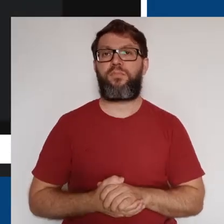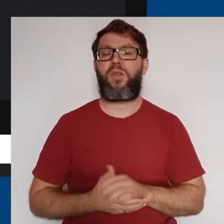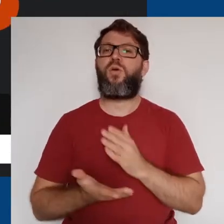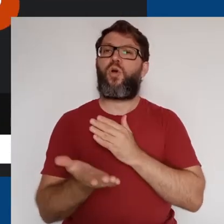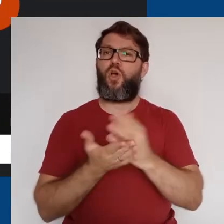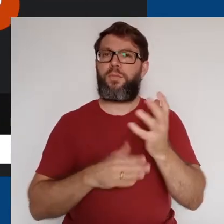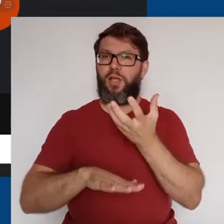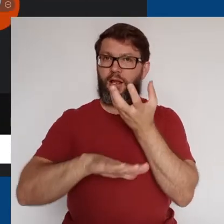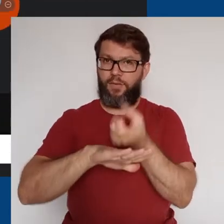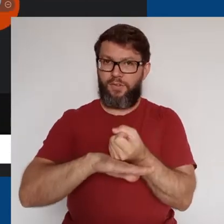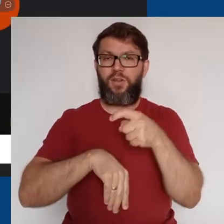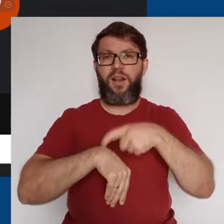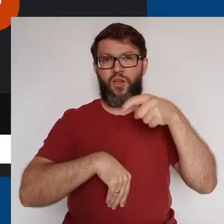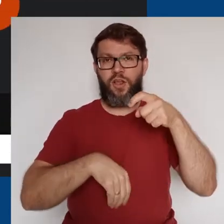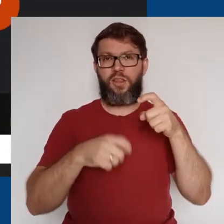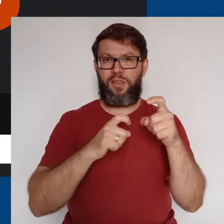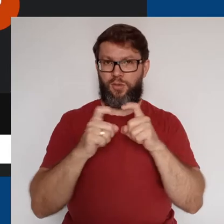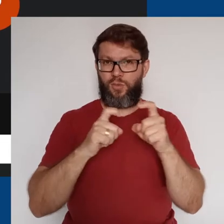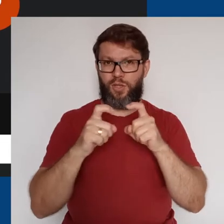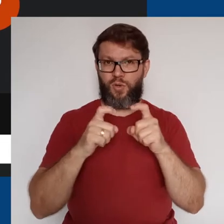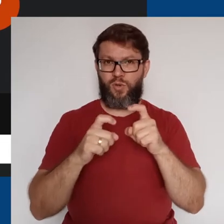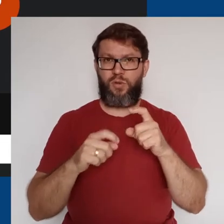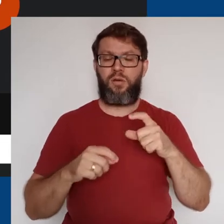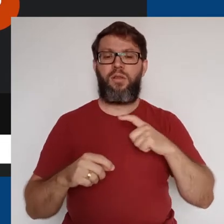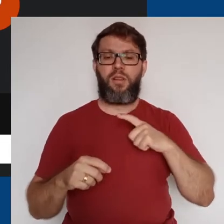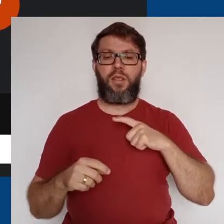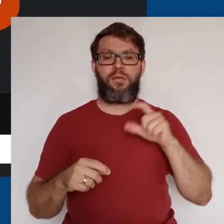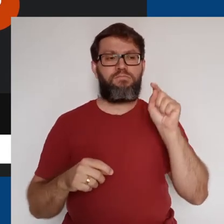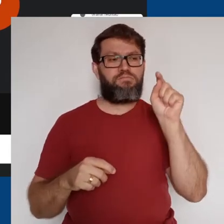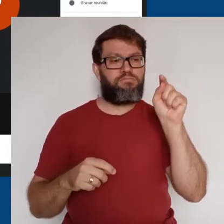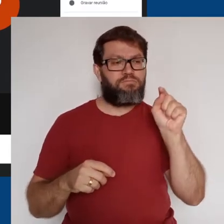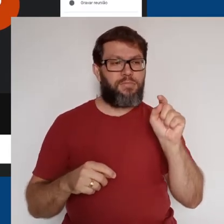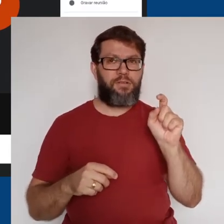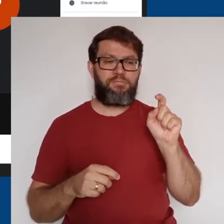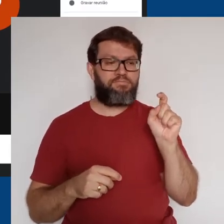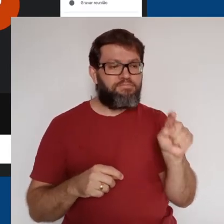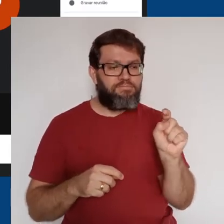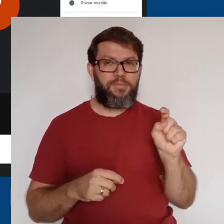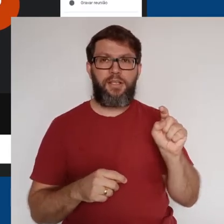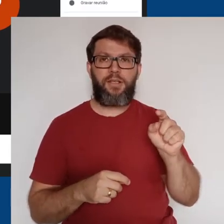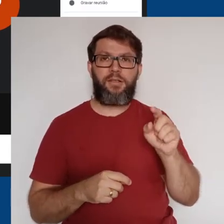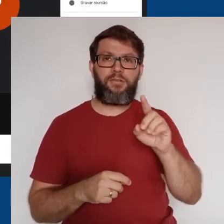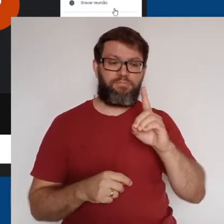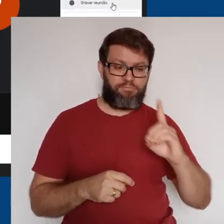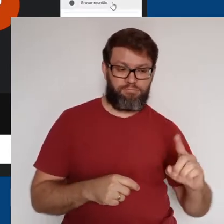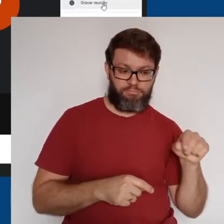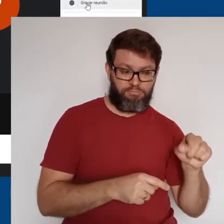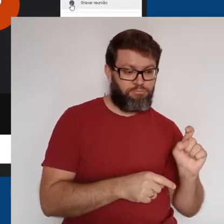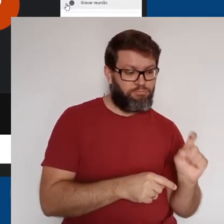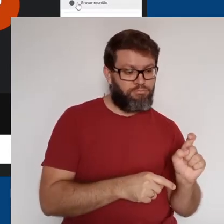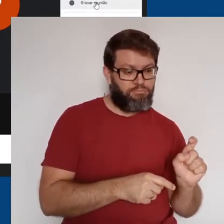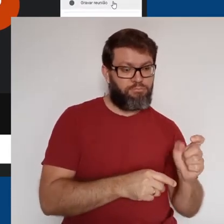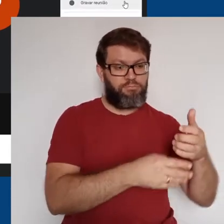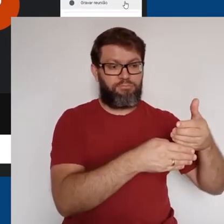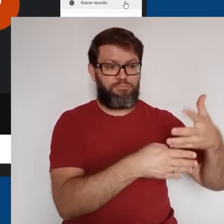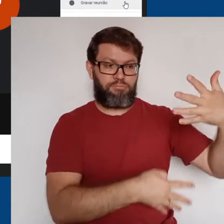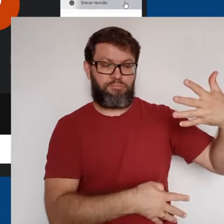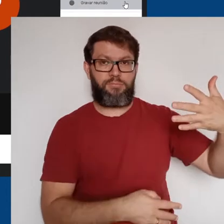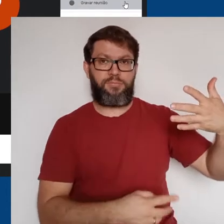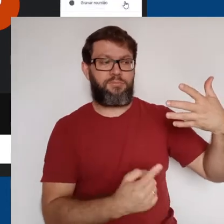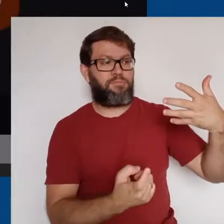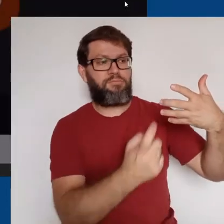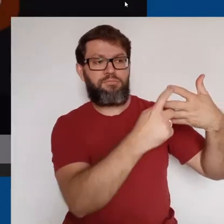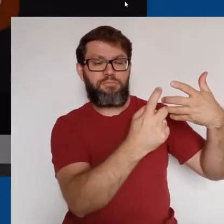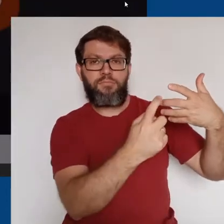uma gravação, durante uma reunião, clicamos nos três pontos no canto inferior direito e em seguida em